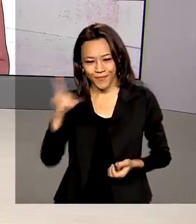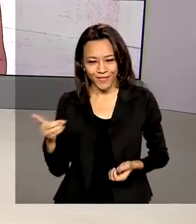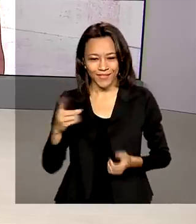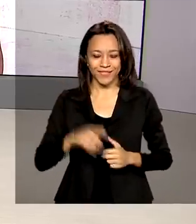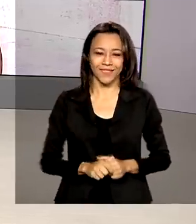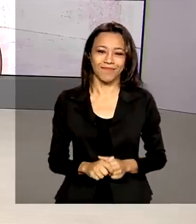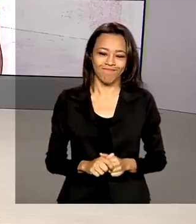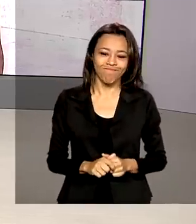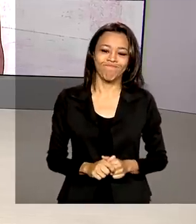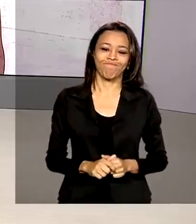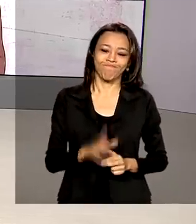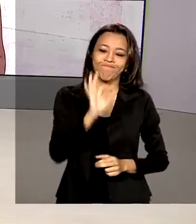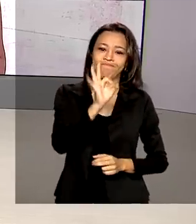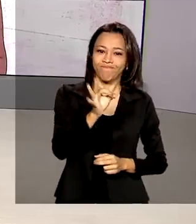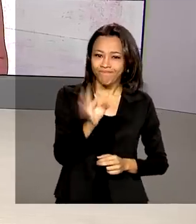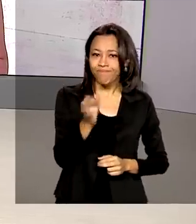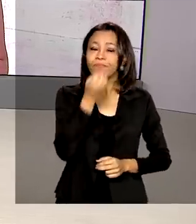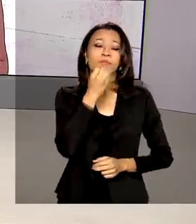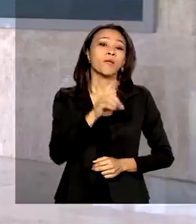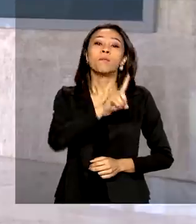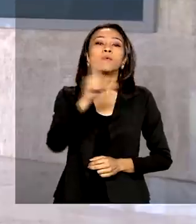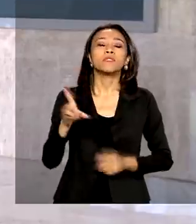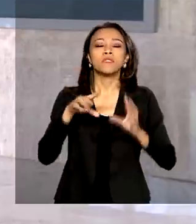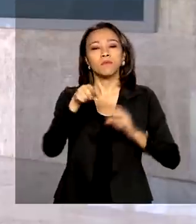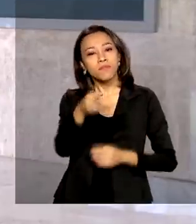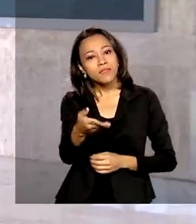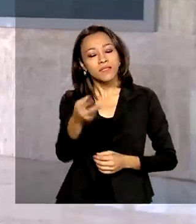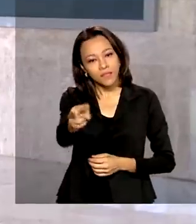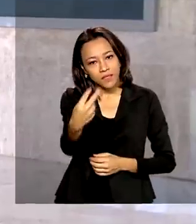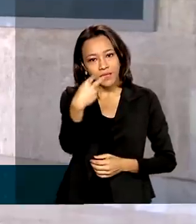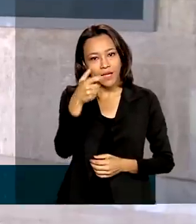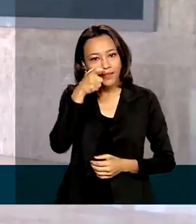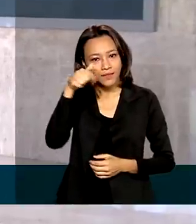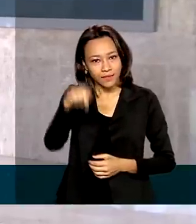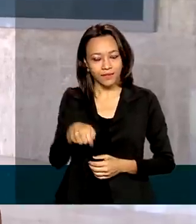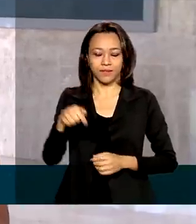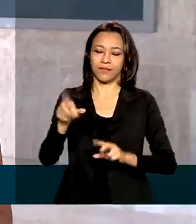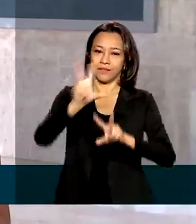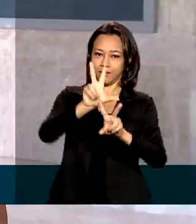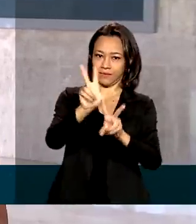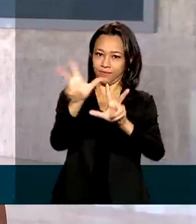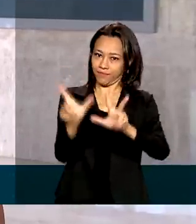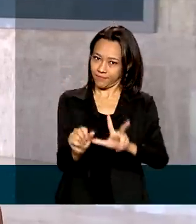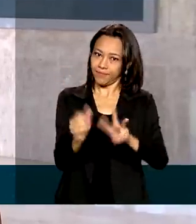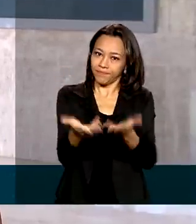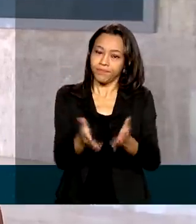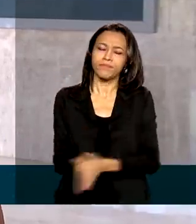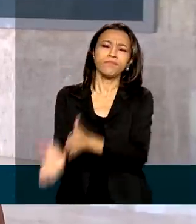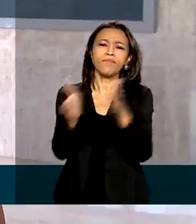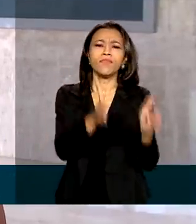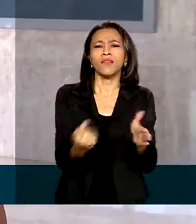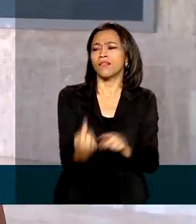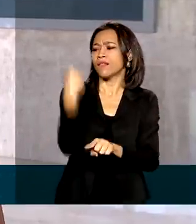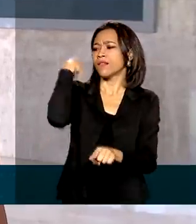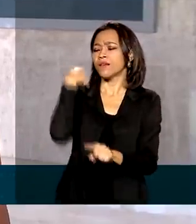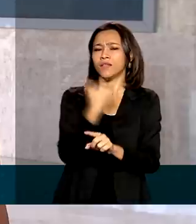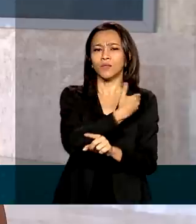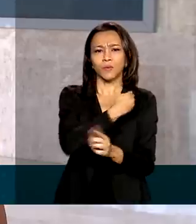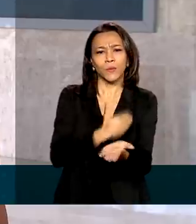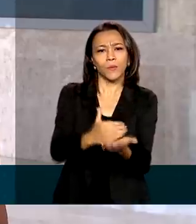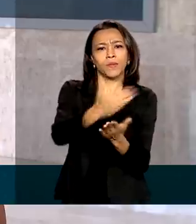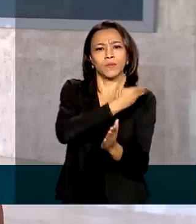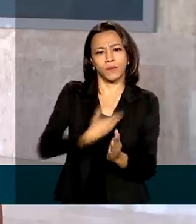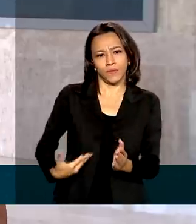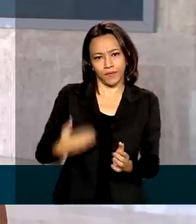É isso mesmo, viu, Renata? Bom dia para você. Bom dia para você que acompanha a TV Brasil. Desde o início do governo do presidente Jair